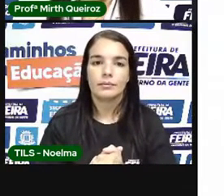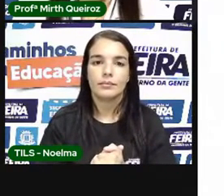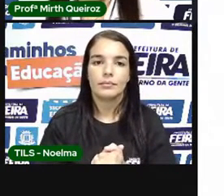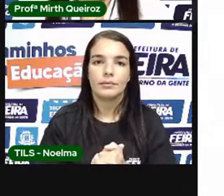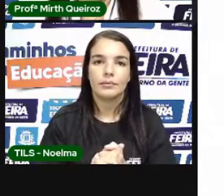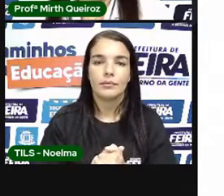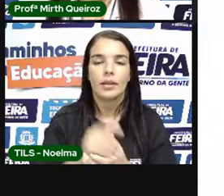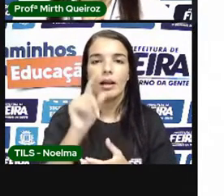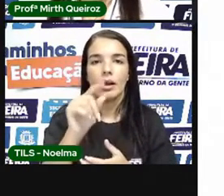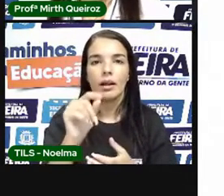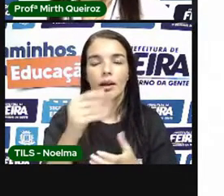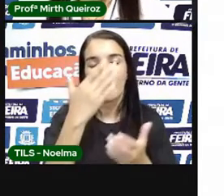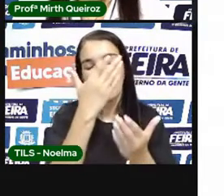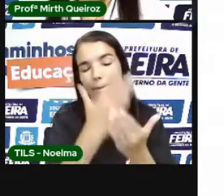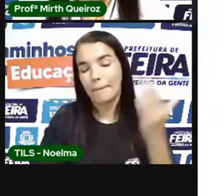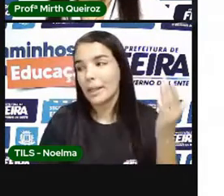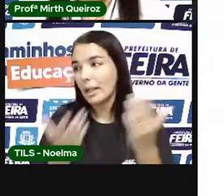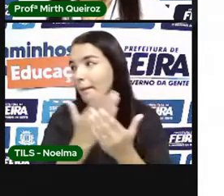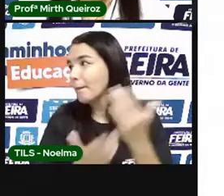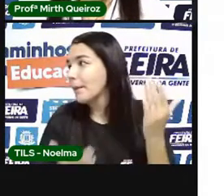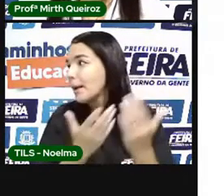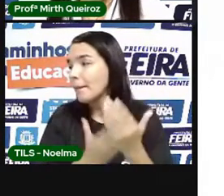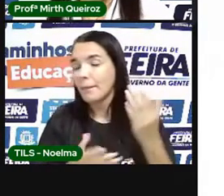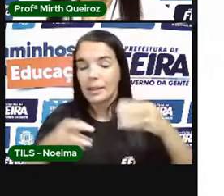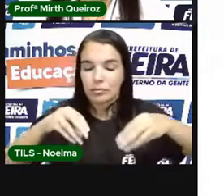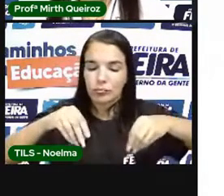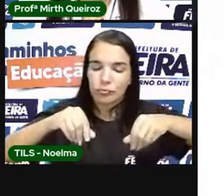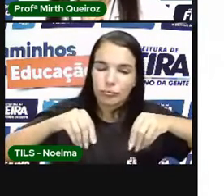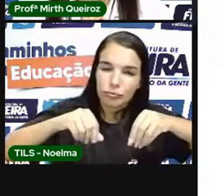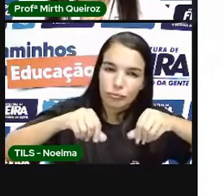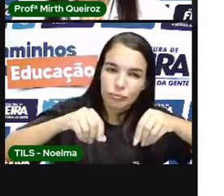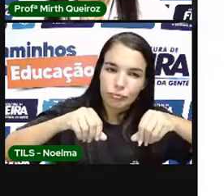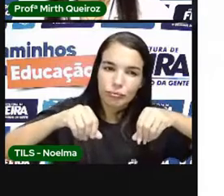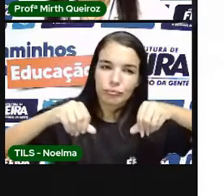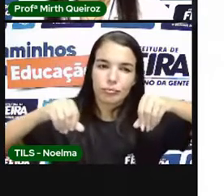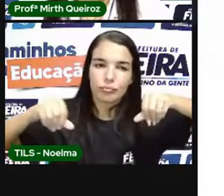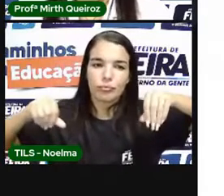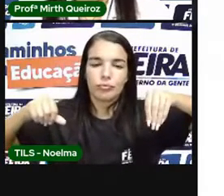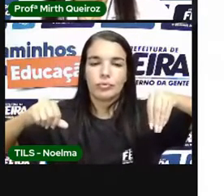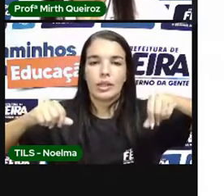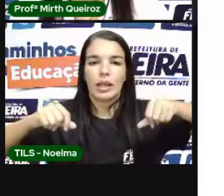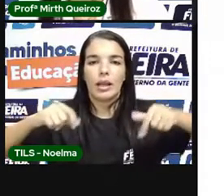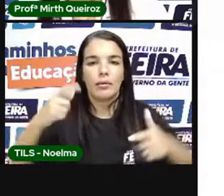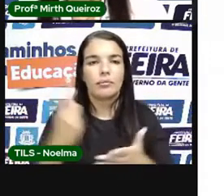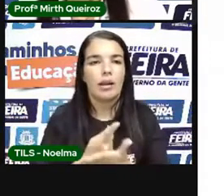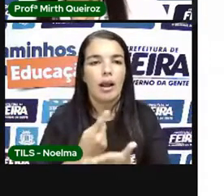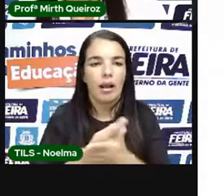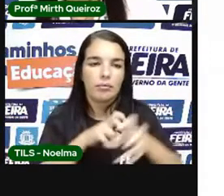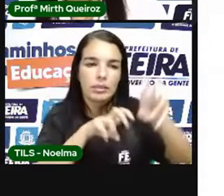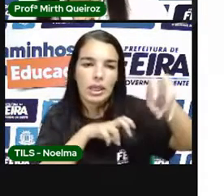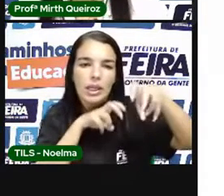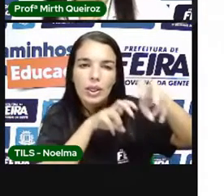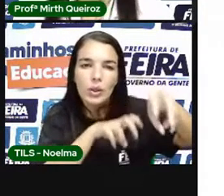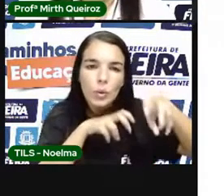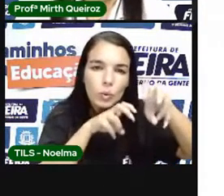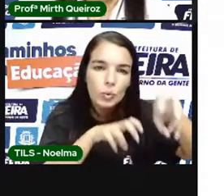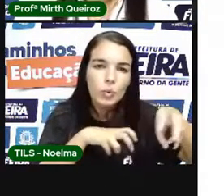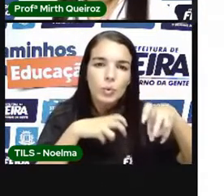Esgotamento Do solo Perda da fertilidade Do solo Na agricultura Que é provocado Pelo uso Incorreto Do solo